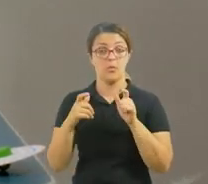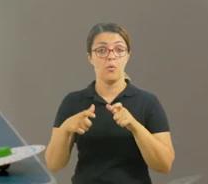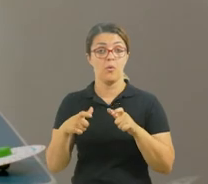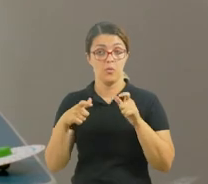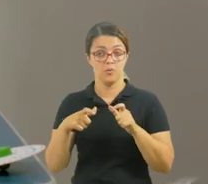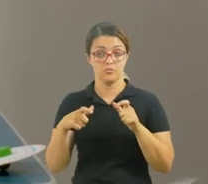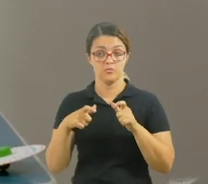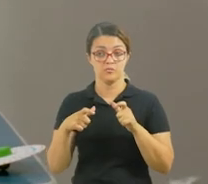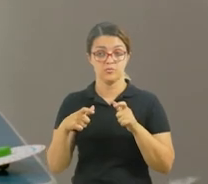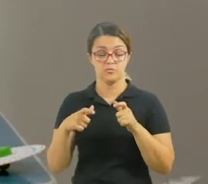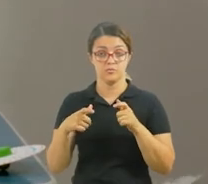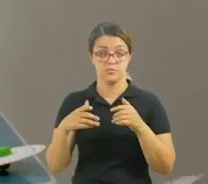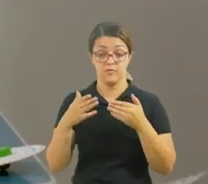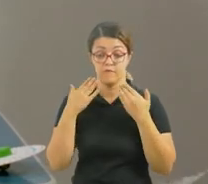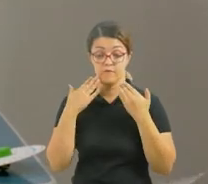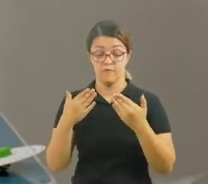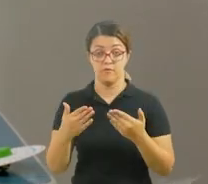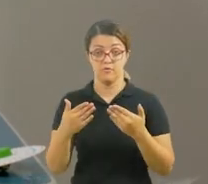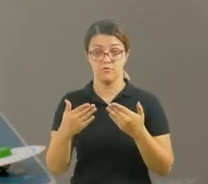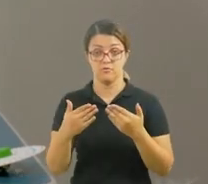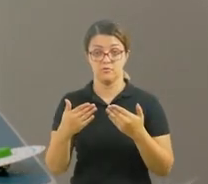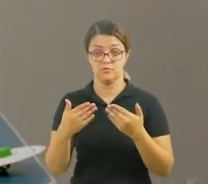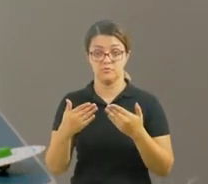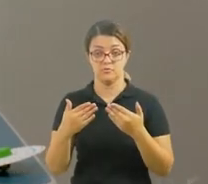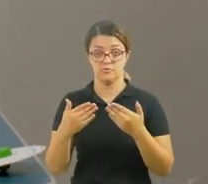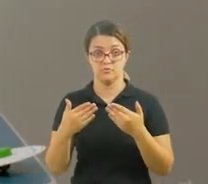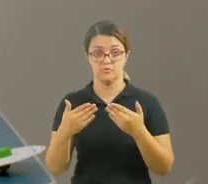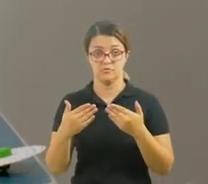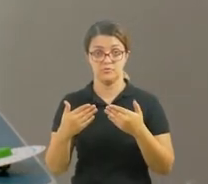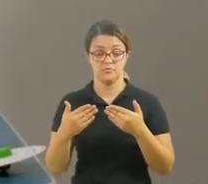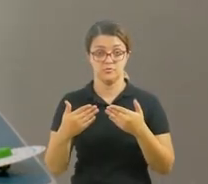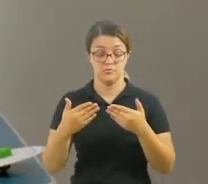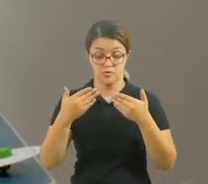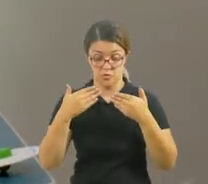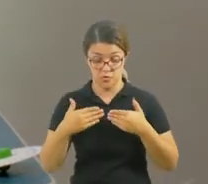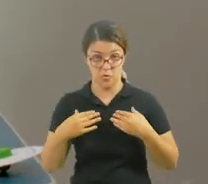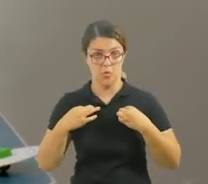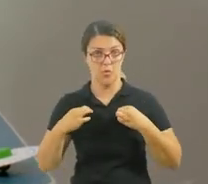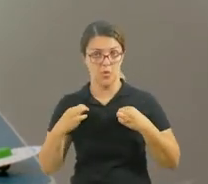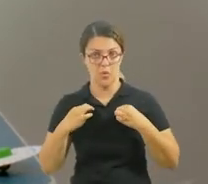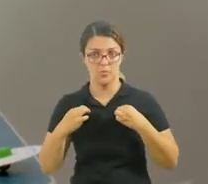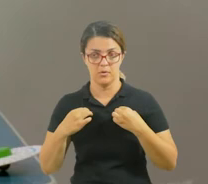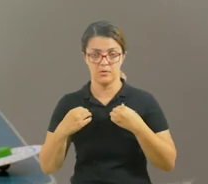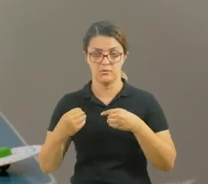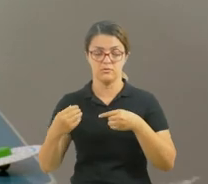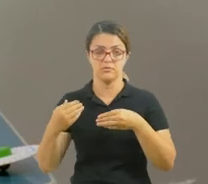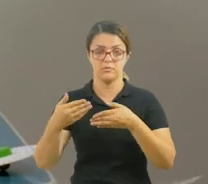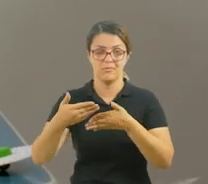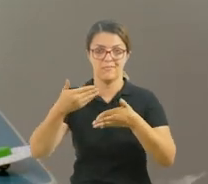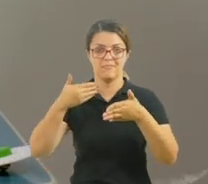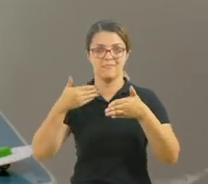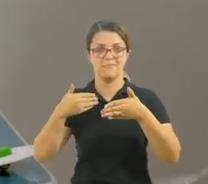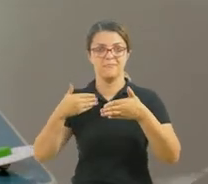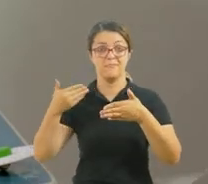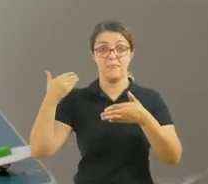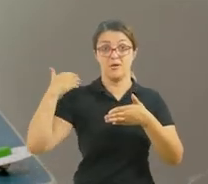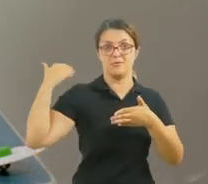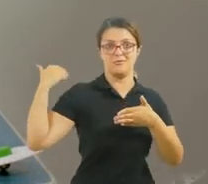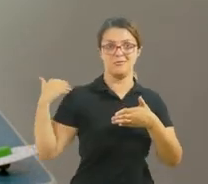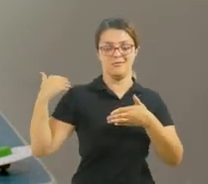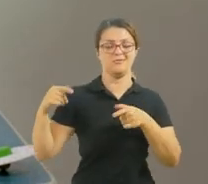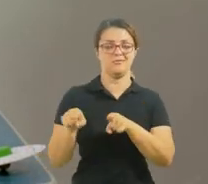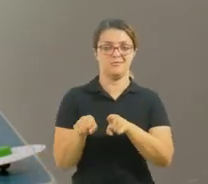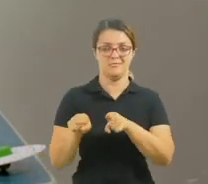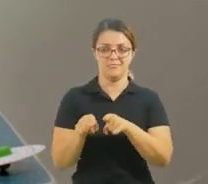fazer a parte da frente com o tecido e a parte de trás também. Vocês irão colar ou com